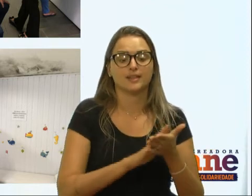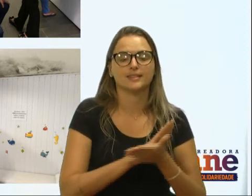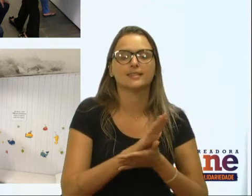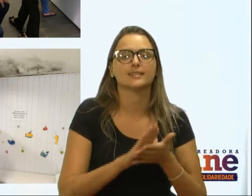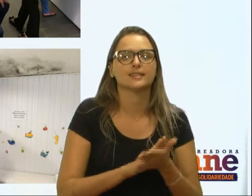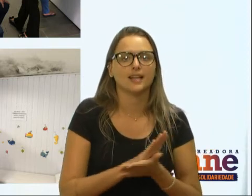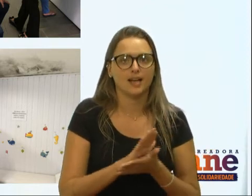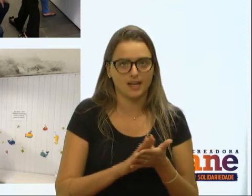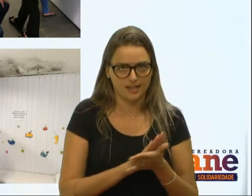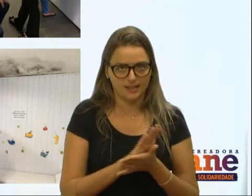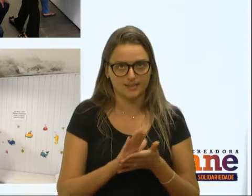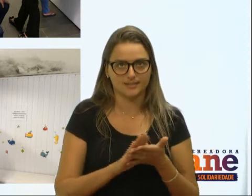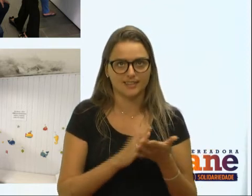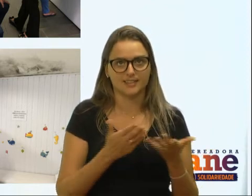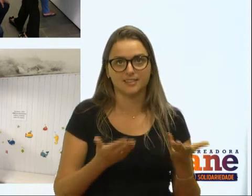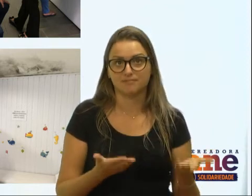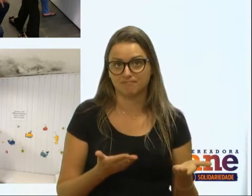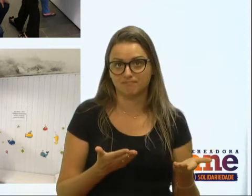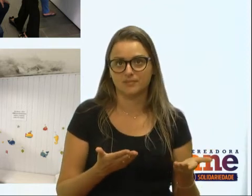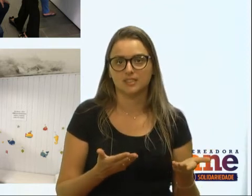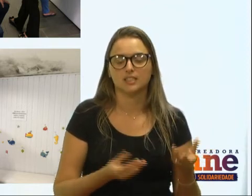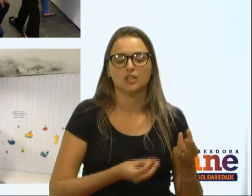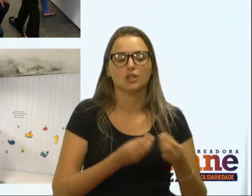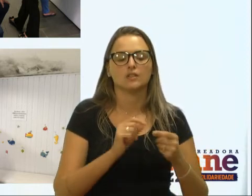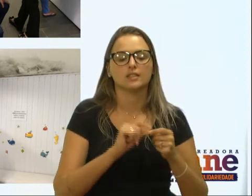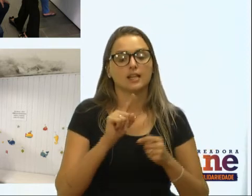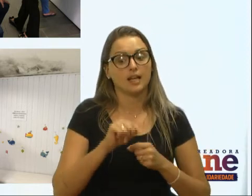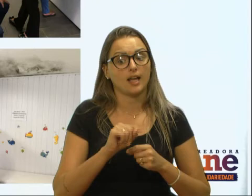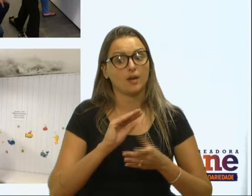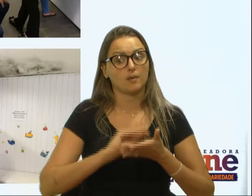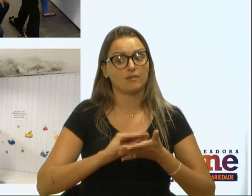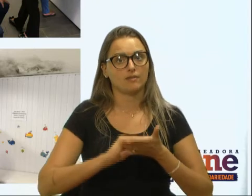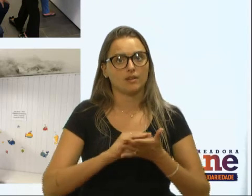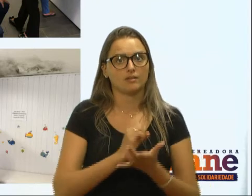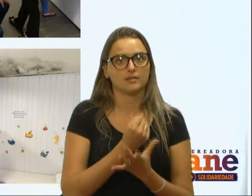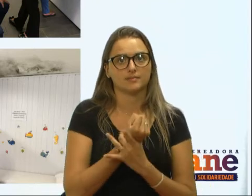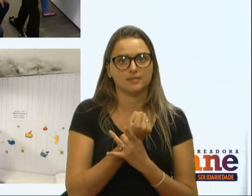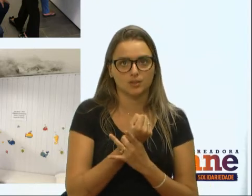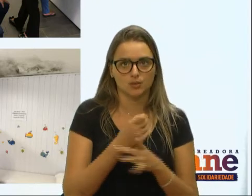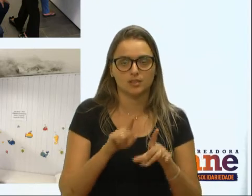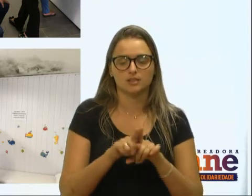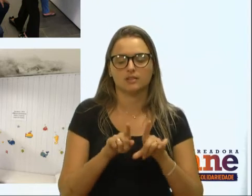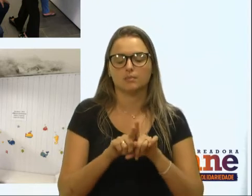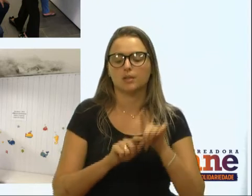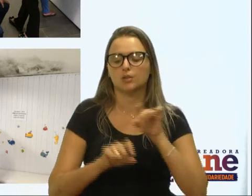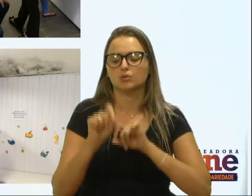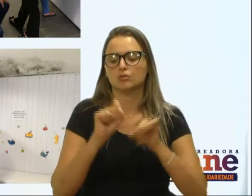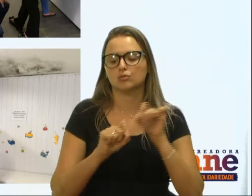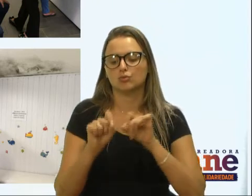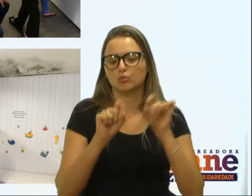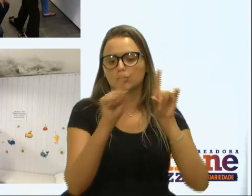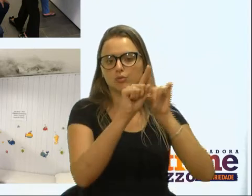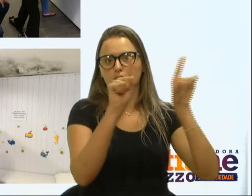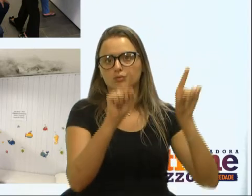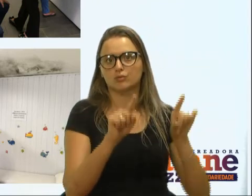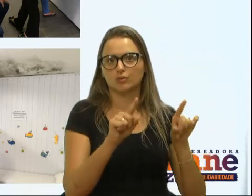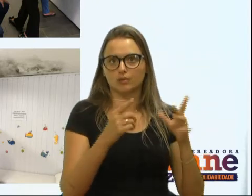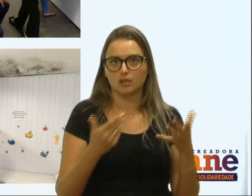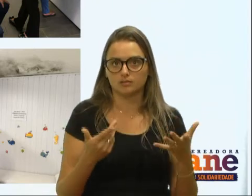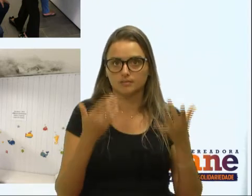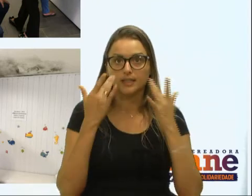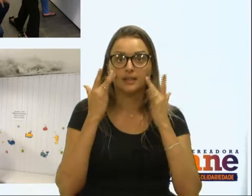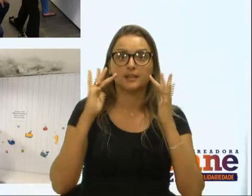palpável. Isso gera uma insegurança muito grande, inclusive com relação aos funcionários, que não